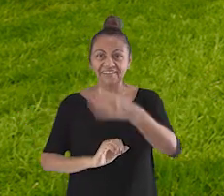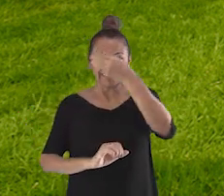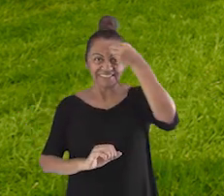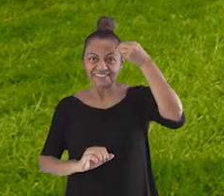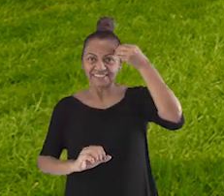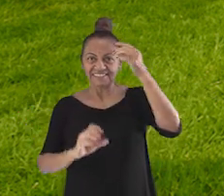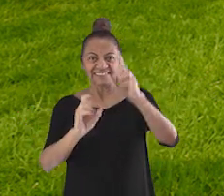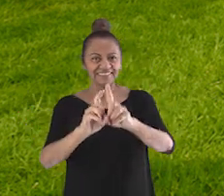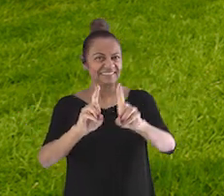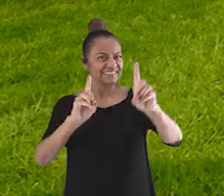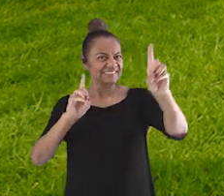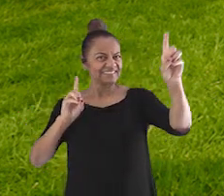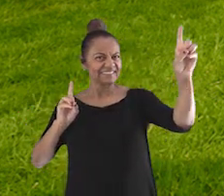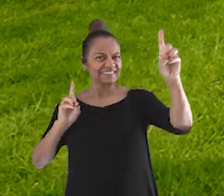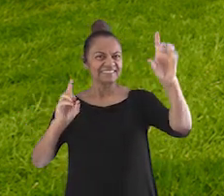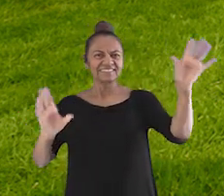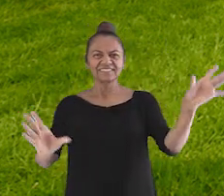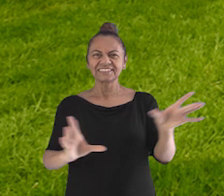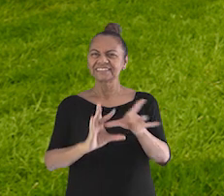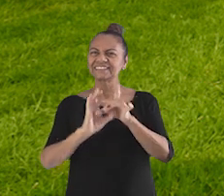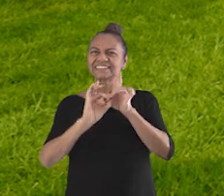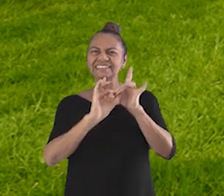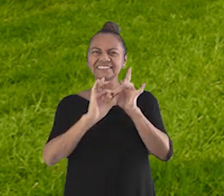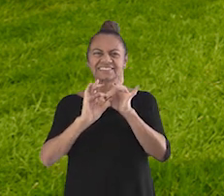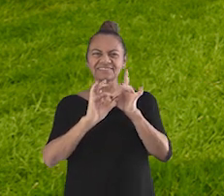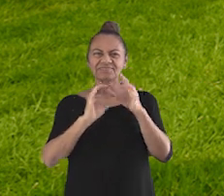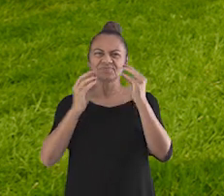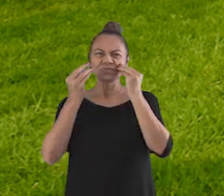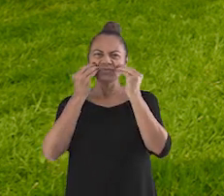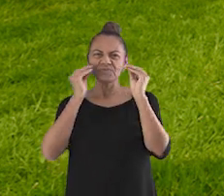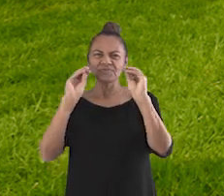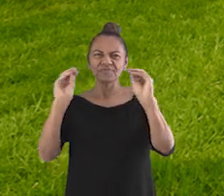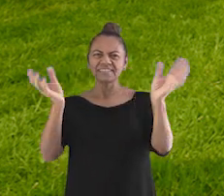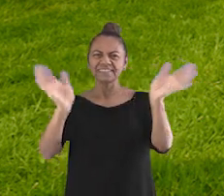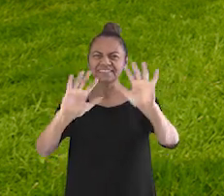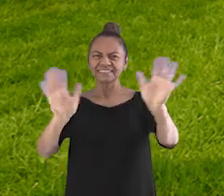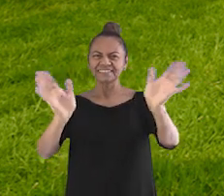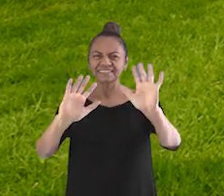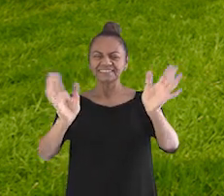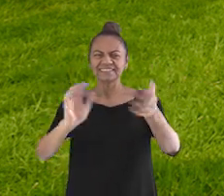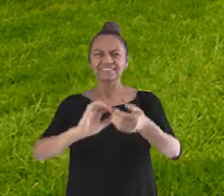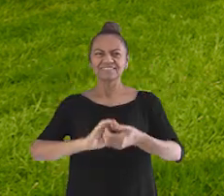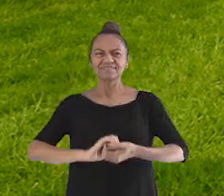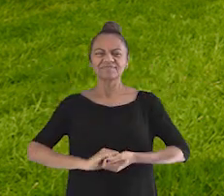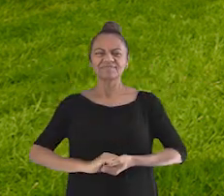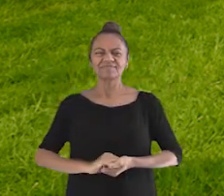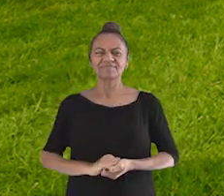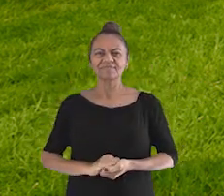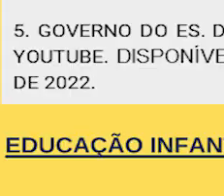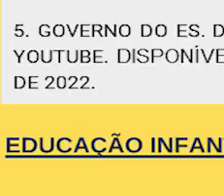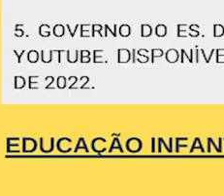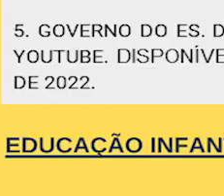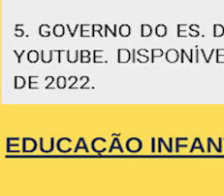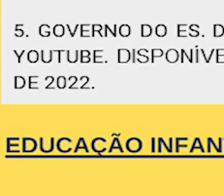que mesmo distantes, estamos juntos. Beijos, tchau tchau. Tchau.